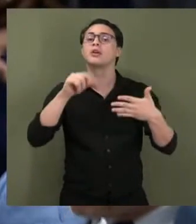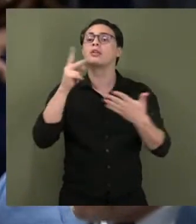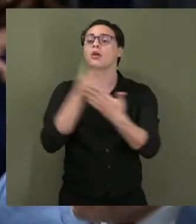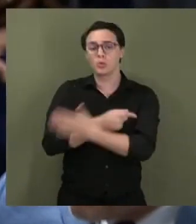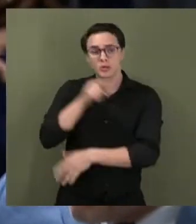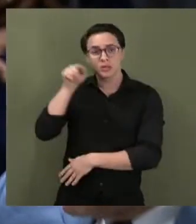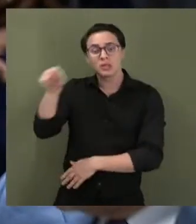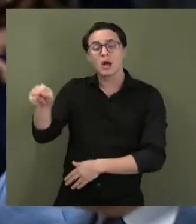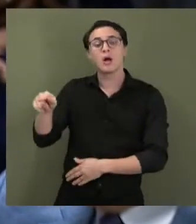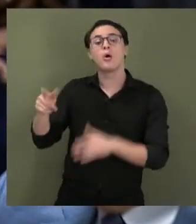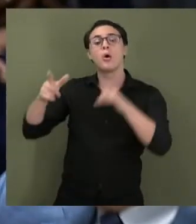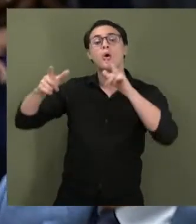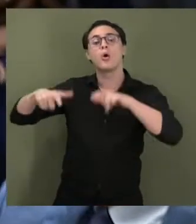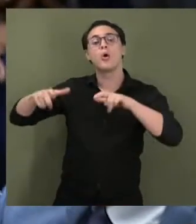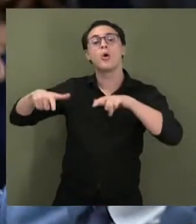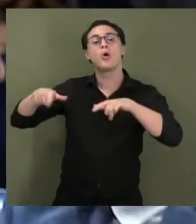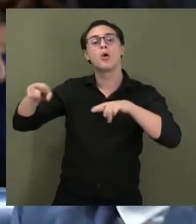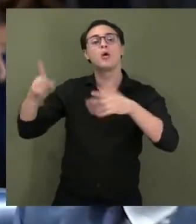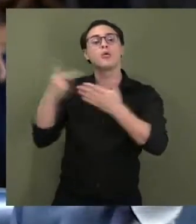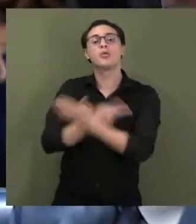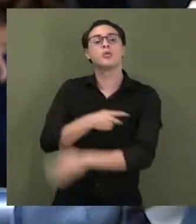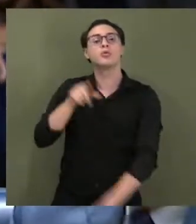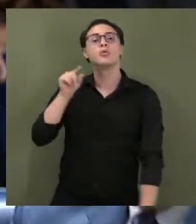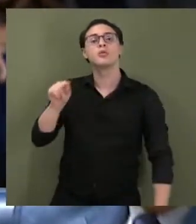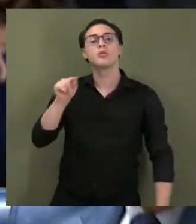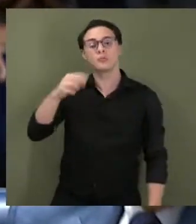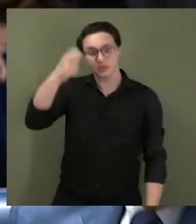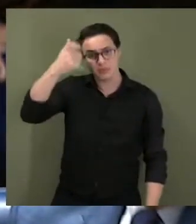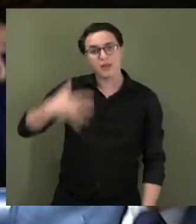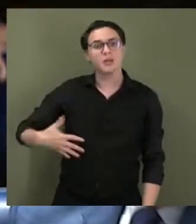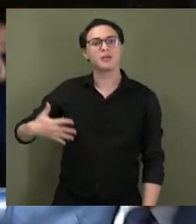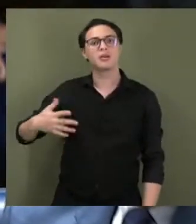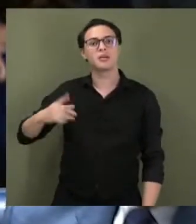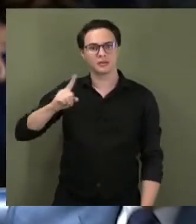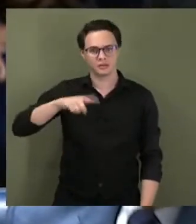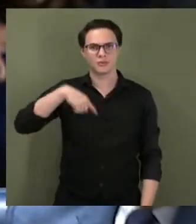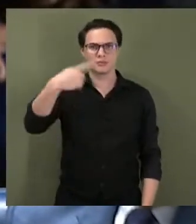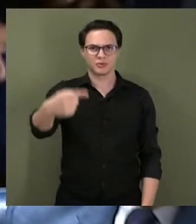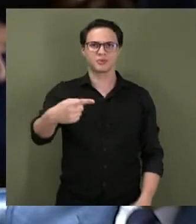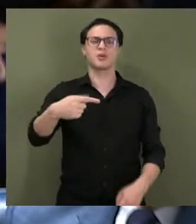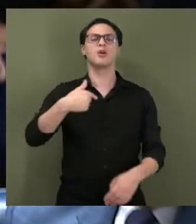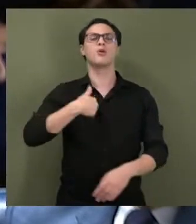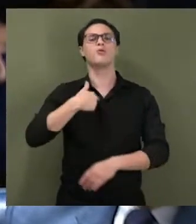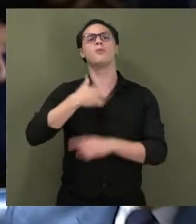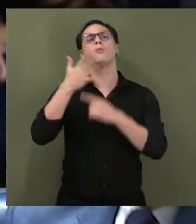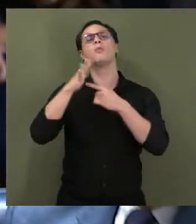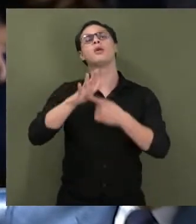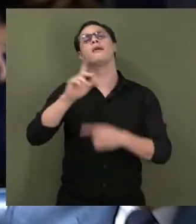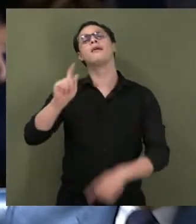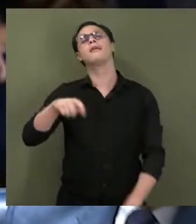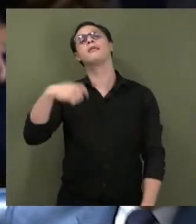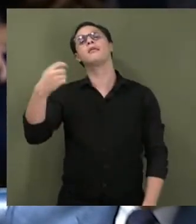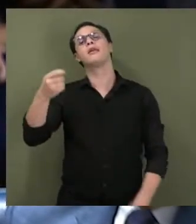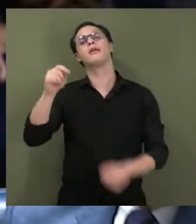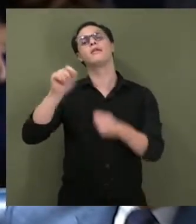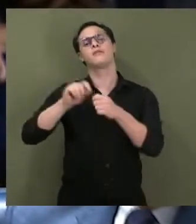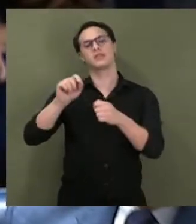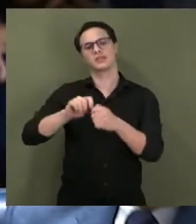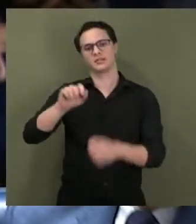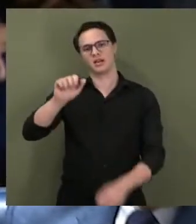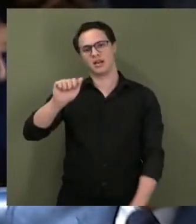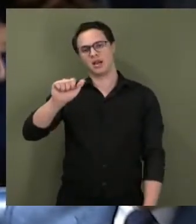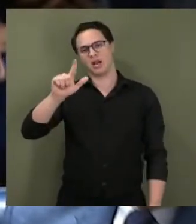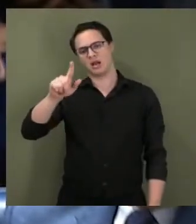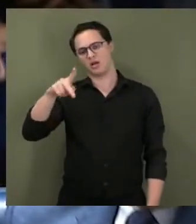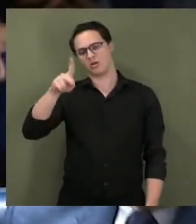lá hoje. E depois eu vou falar sobre esse assunto e vou lhe colocar quem é que fez a Al-Qaeda, quem é que fez